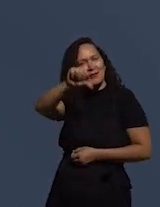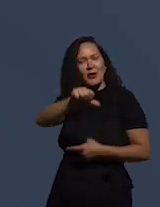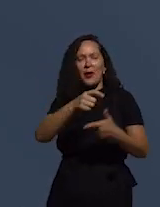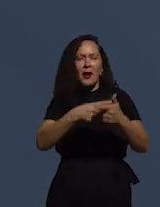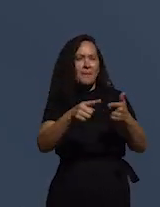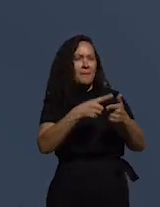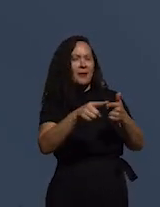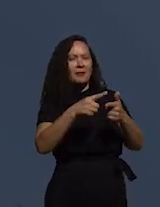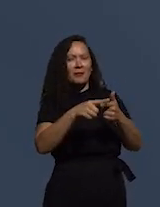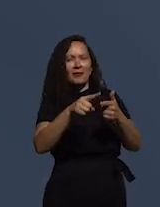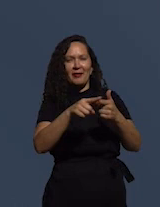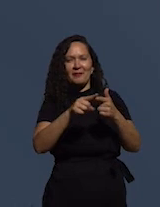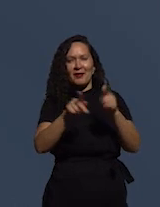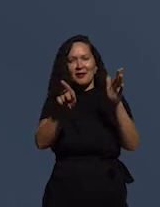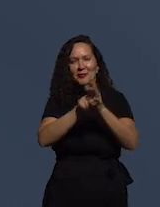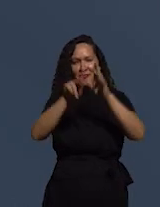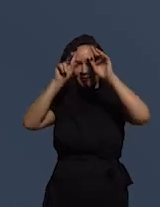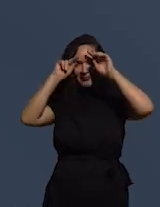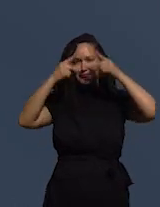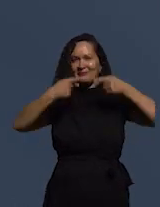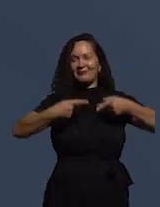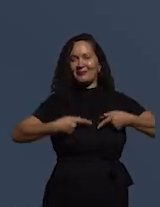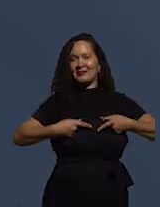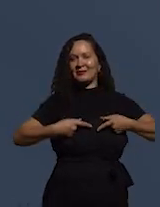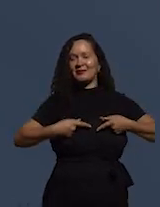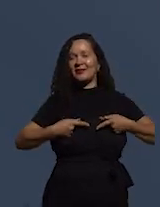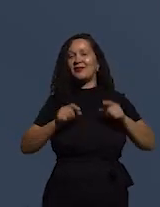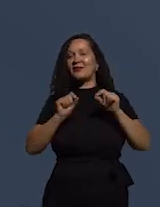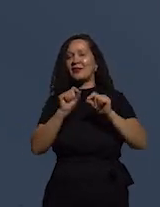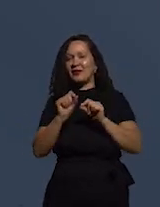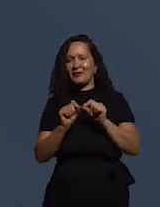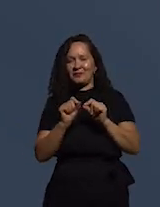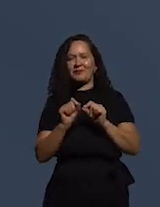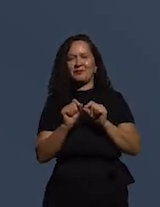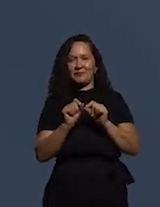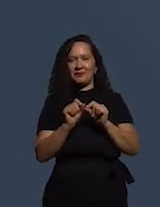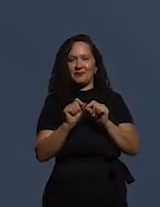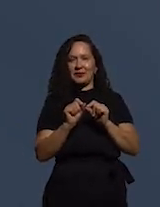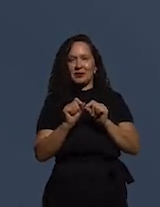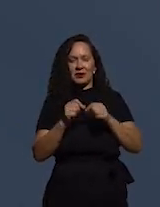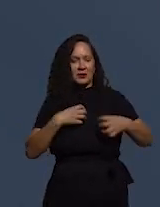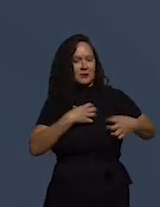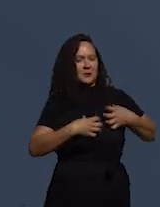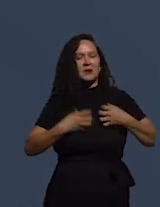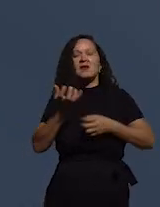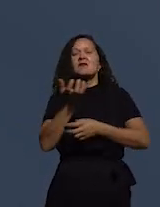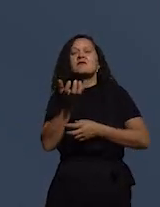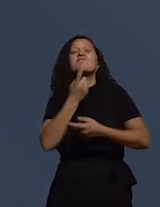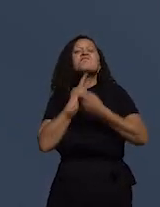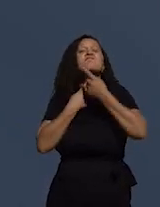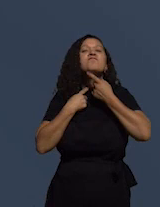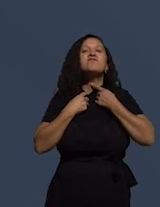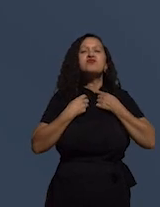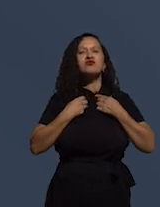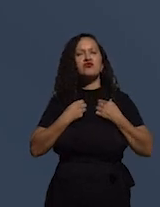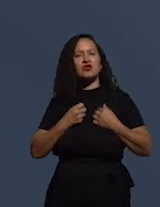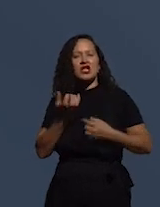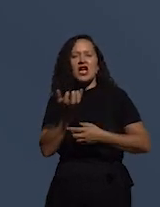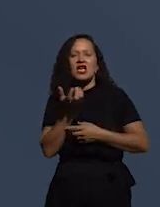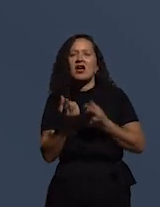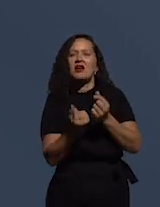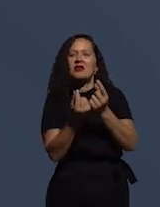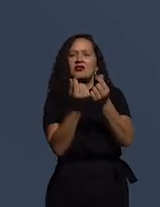do caráter humano, situavam-se a ânsia pelo dinheiro e pelos bens